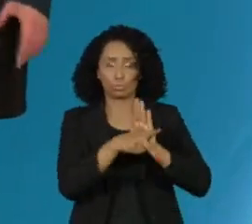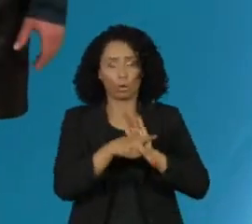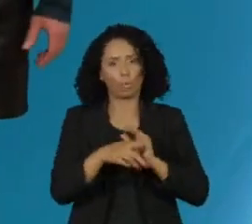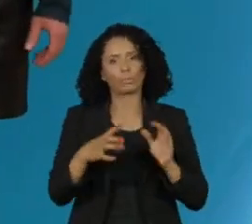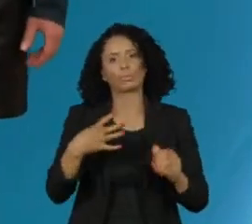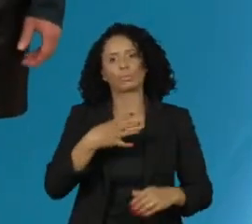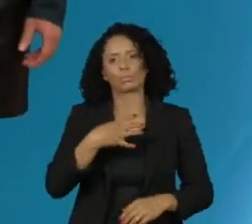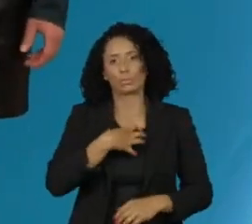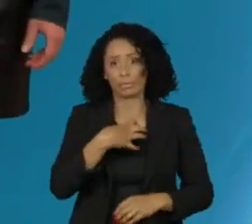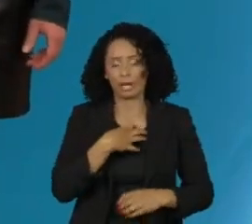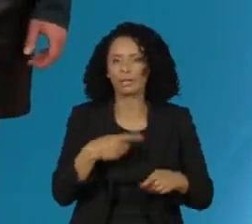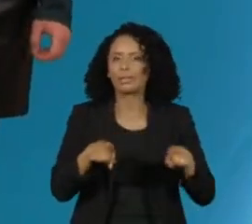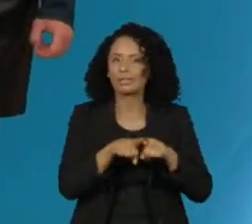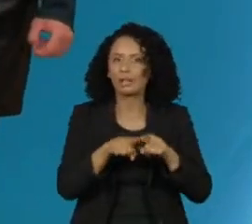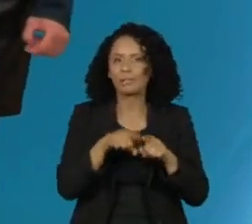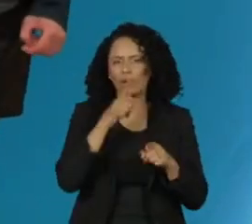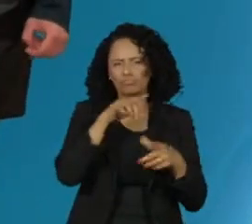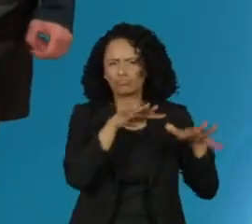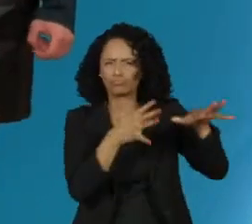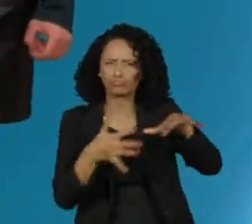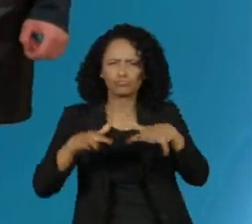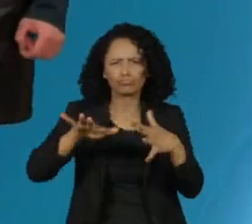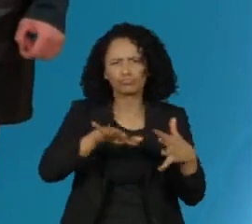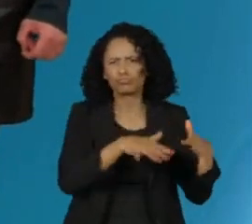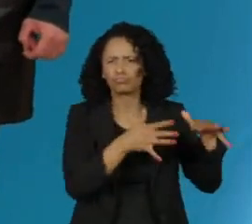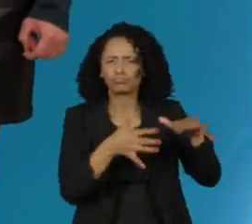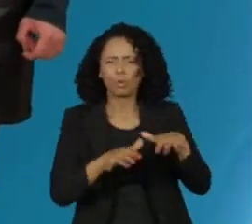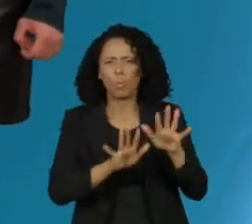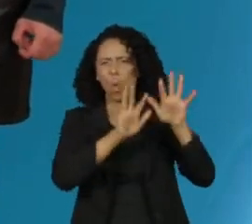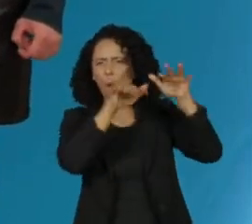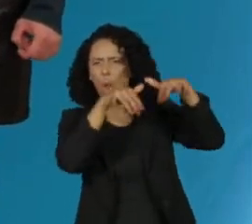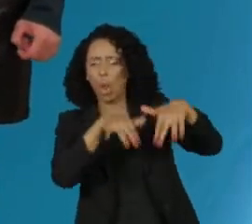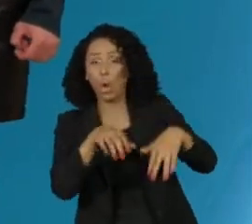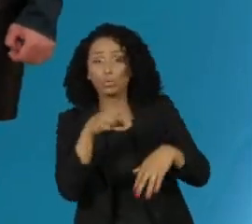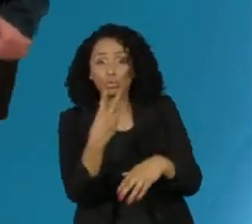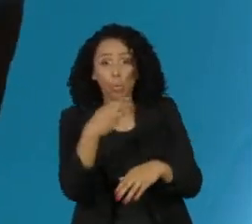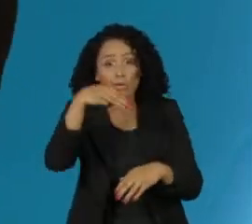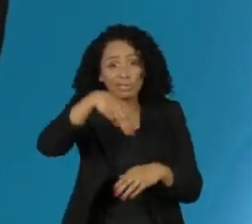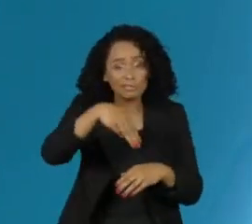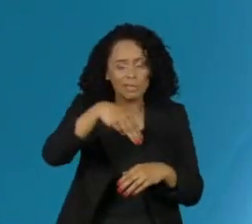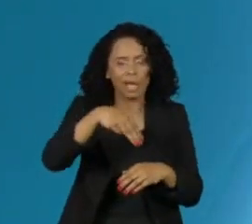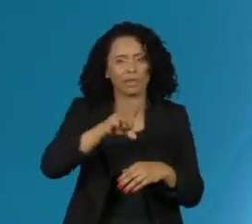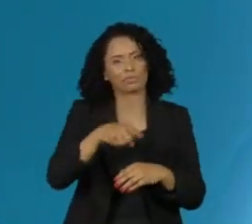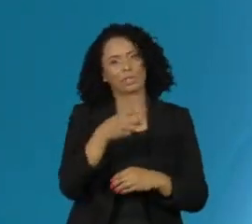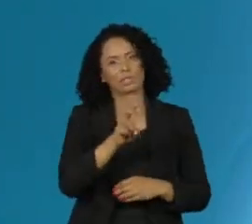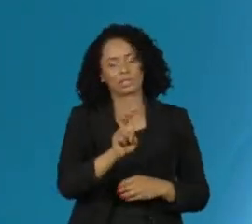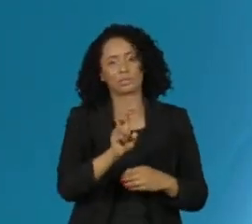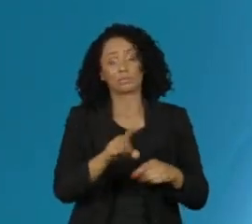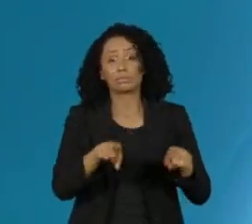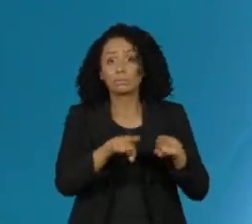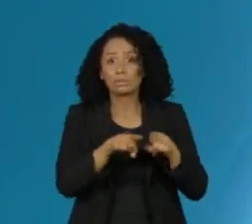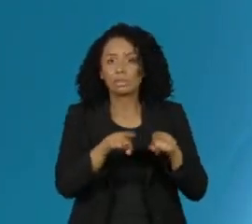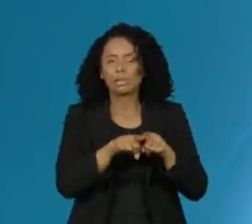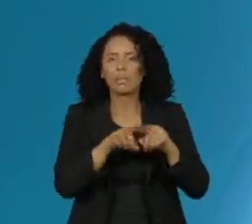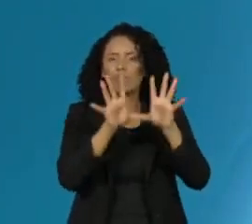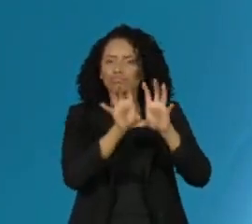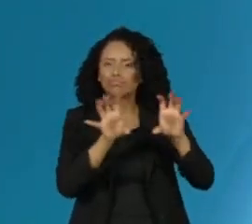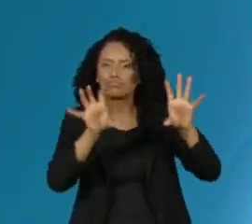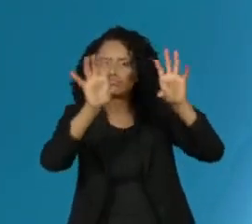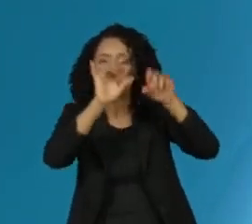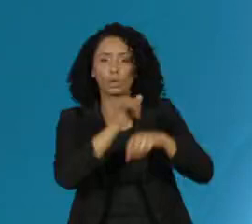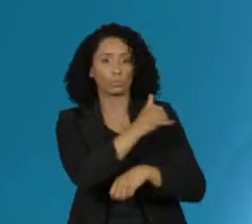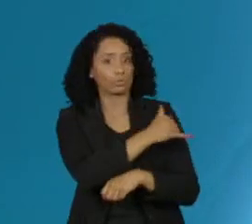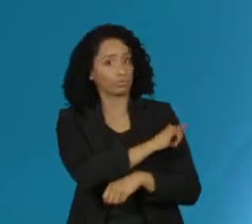agitado no litoral do nordeste com ondas que podem chegar até 2,5 A nebulosidade aumenta na cidade do Rio